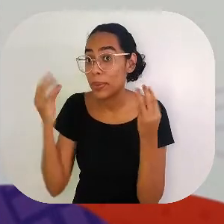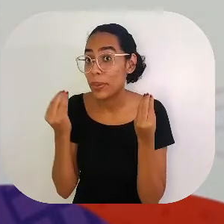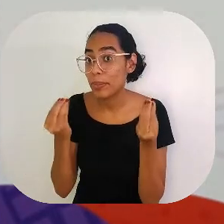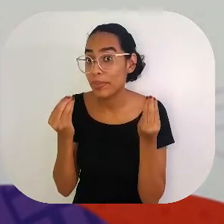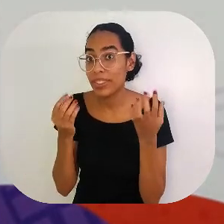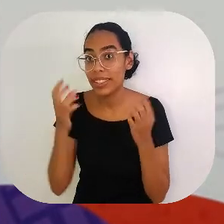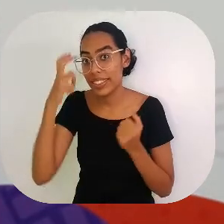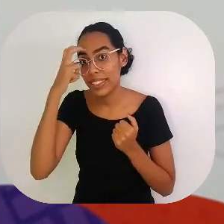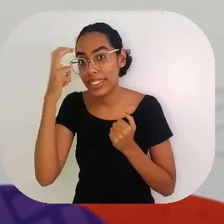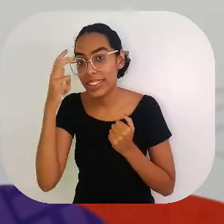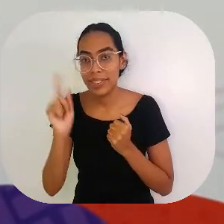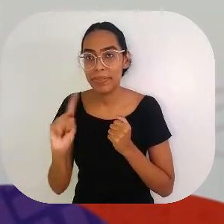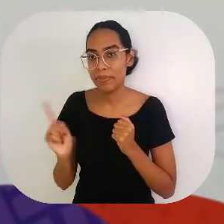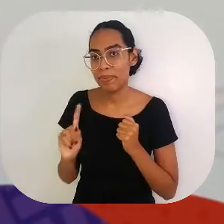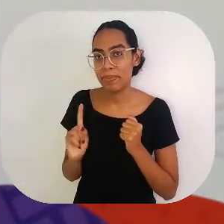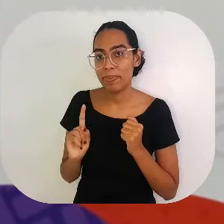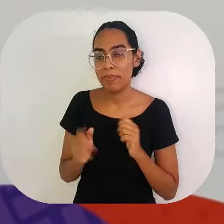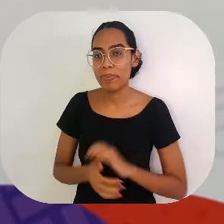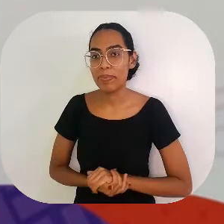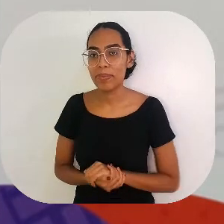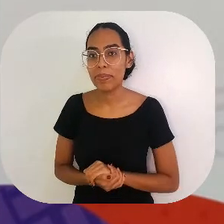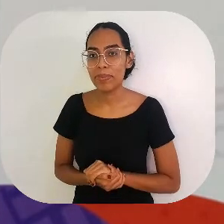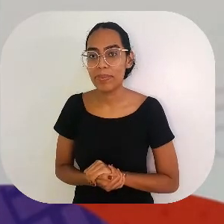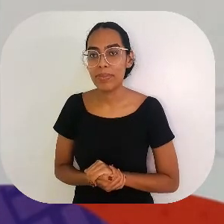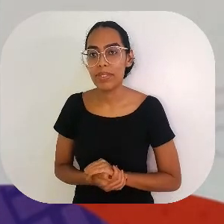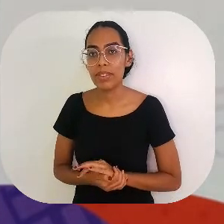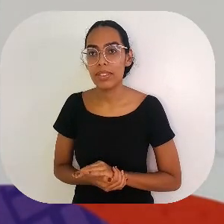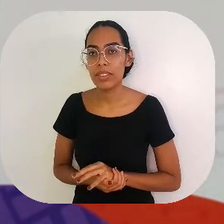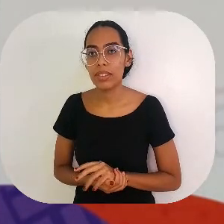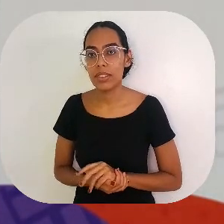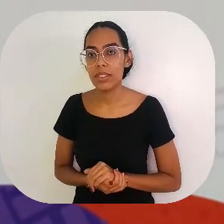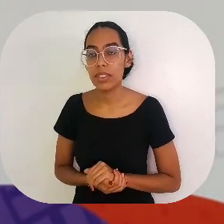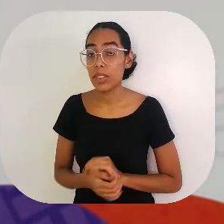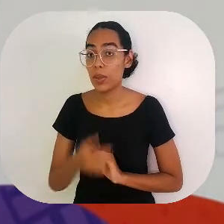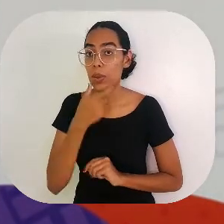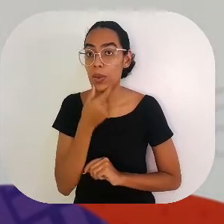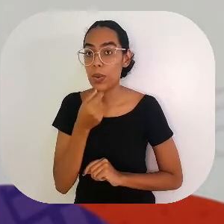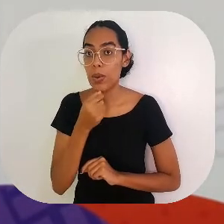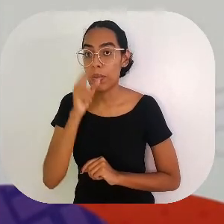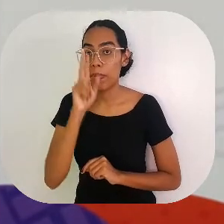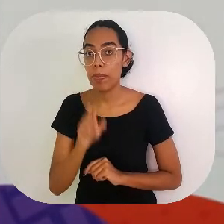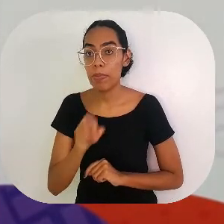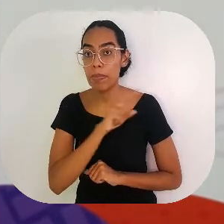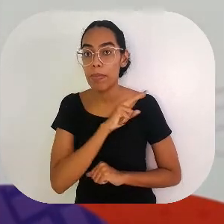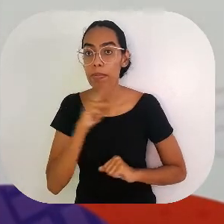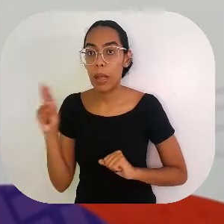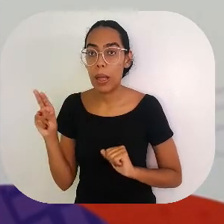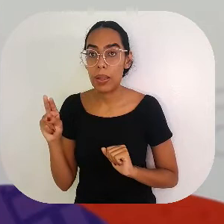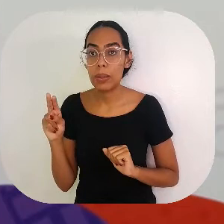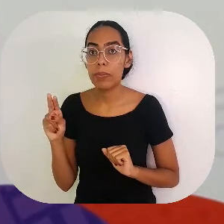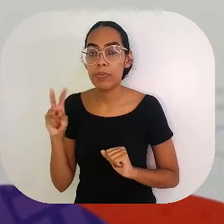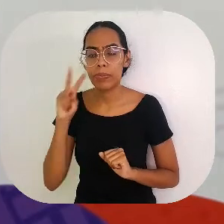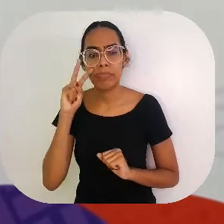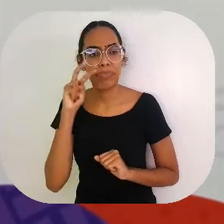chegado nas inteligências. O padre da cidade, o vinha da paróquia, e viu aquela